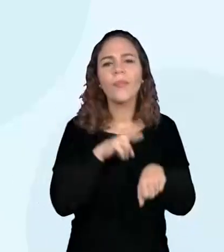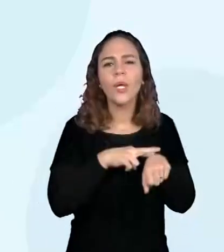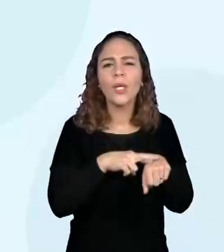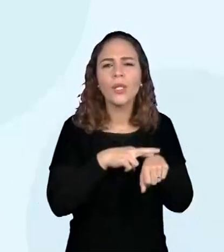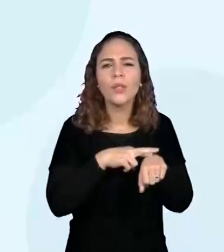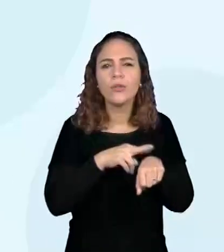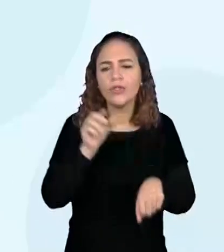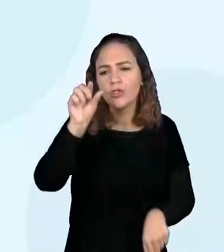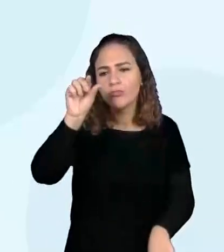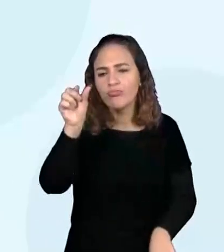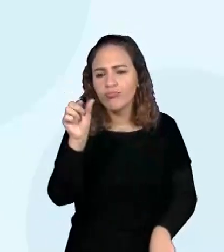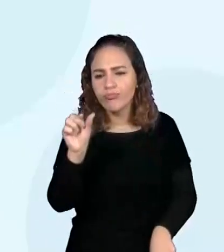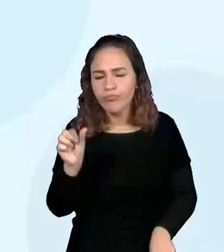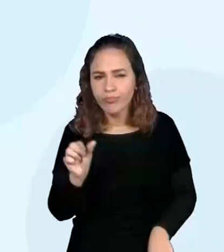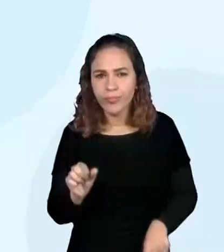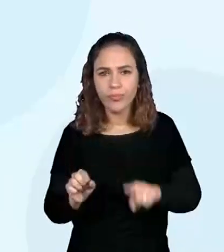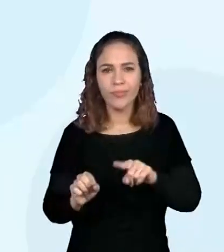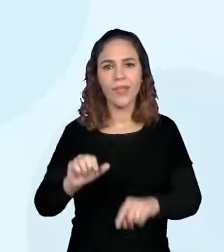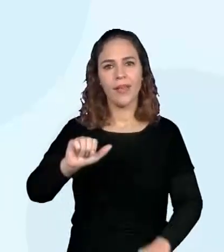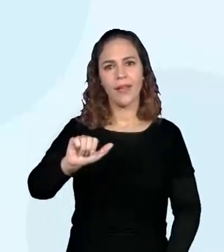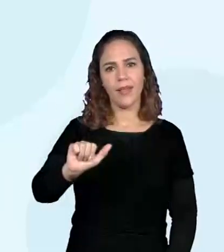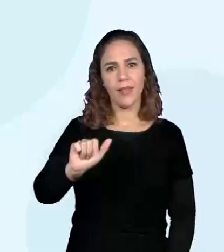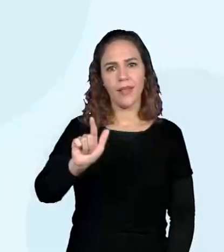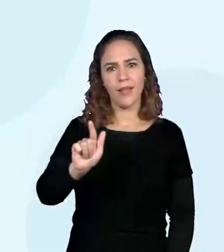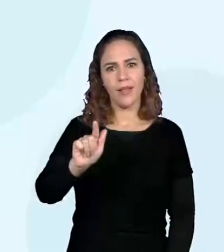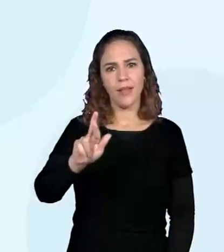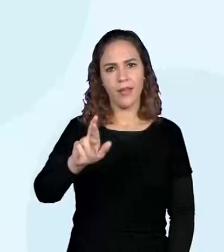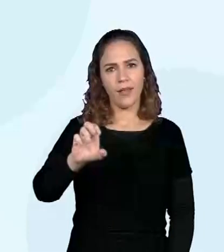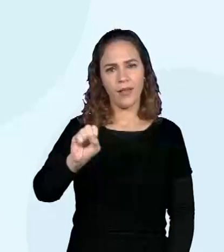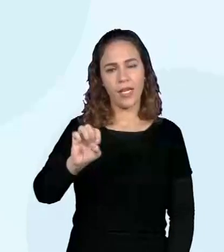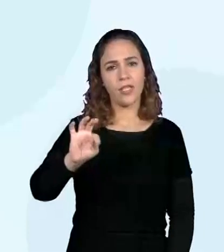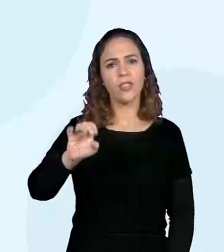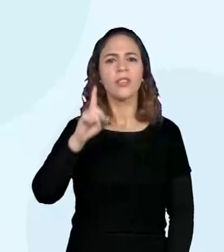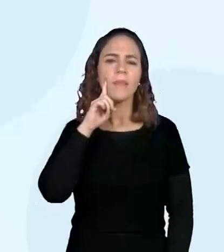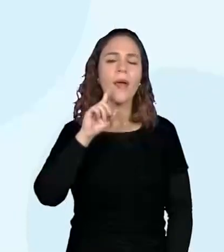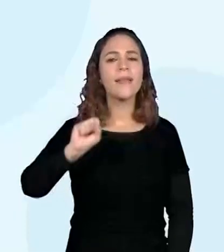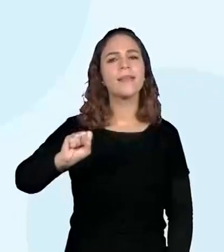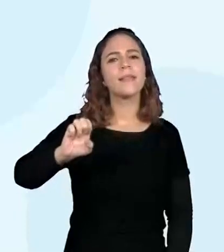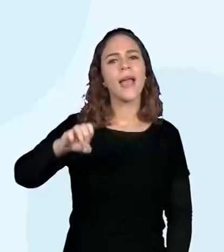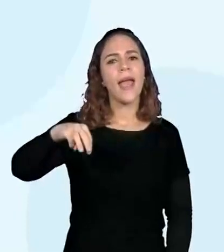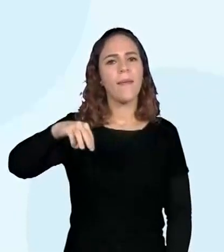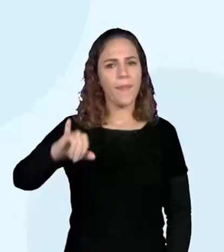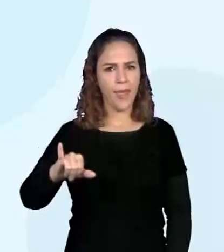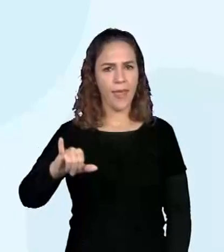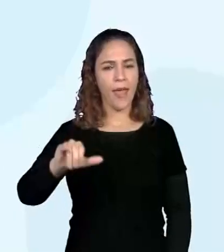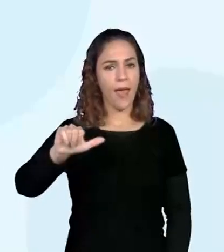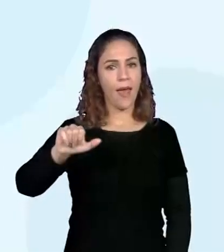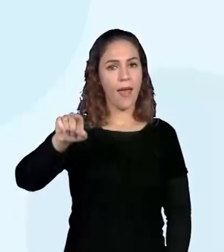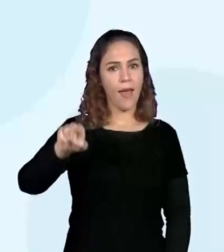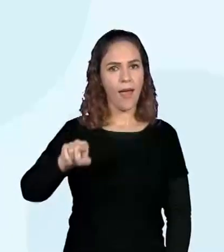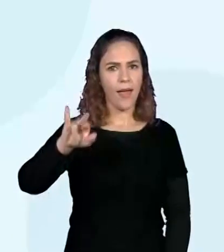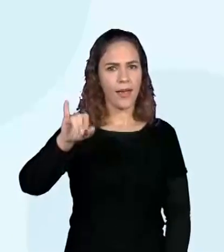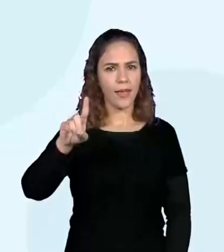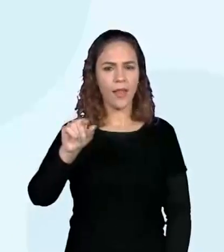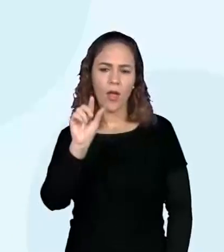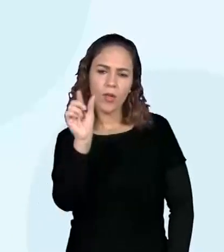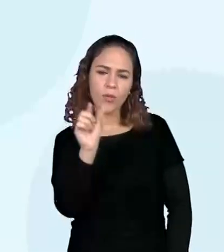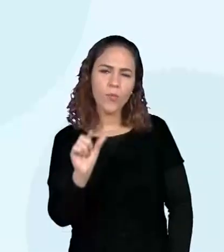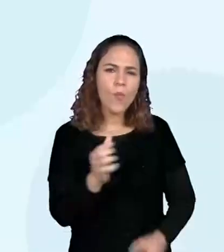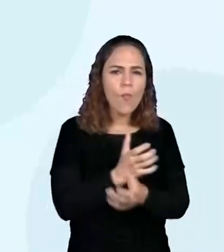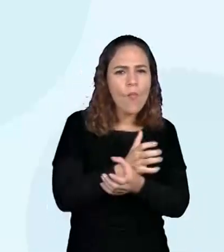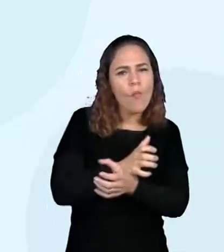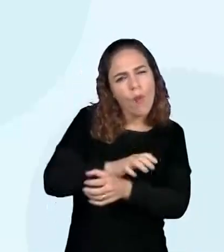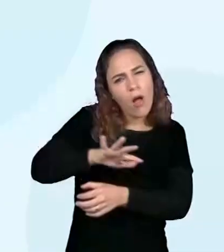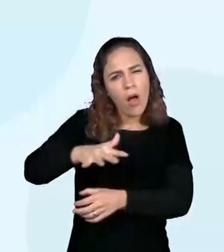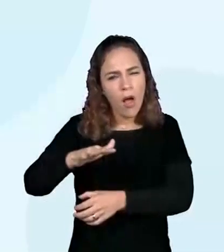É uma região também semiárida, que está aí entre o Sertão e a Zona de